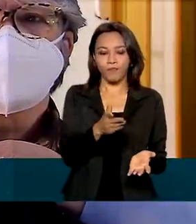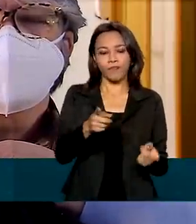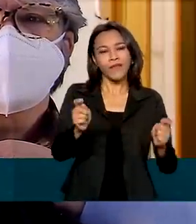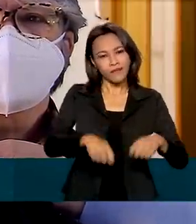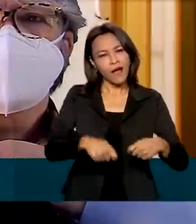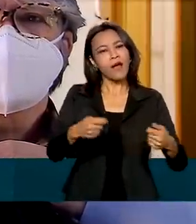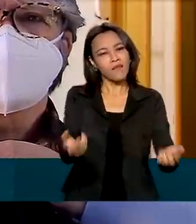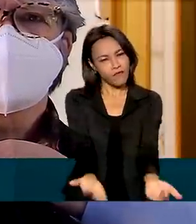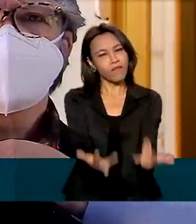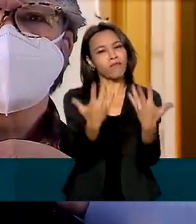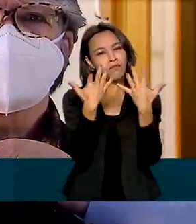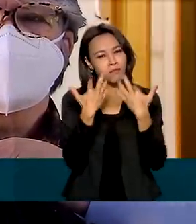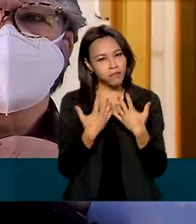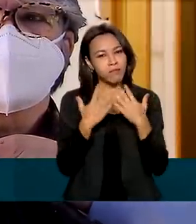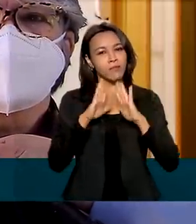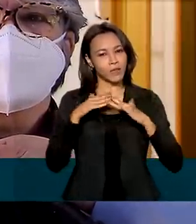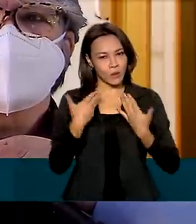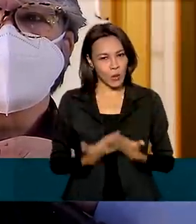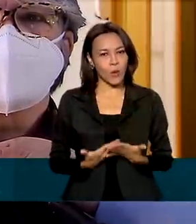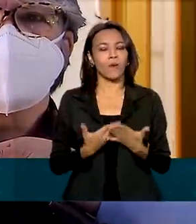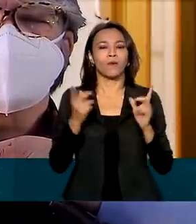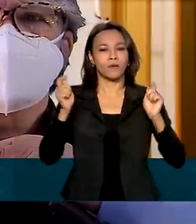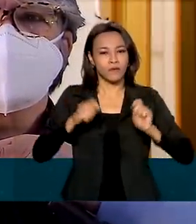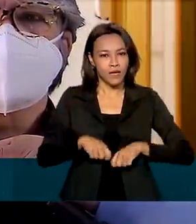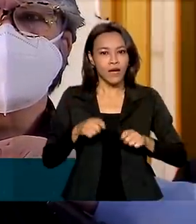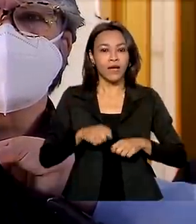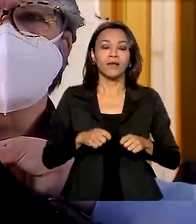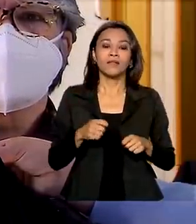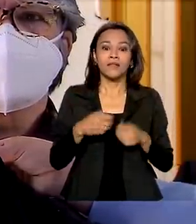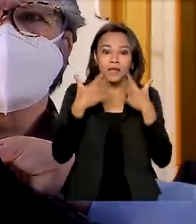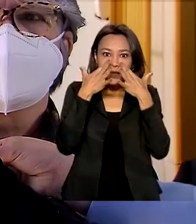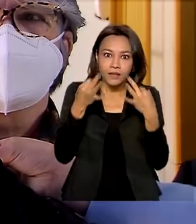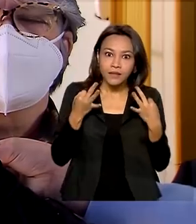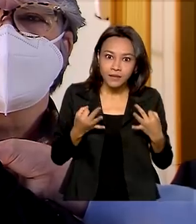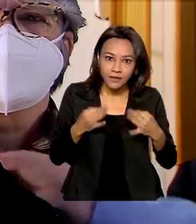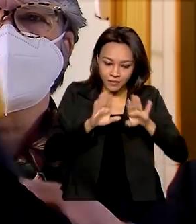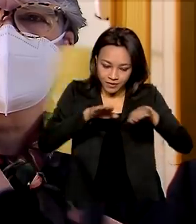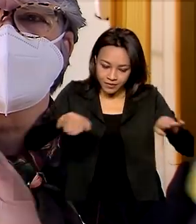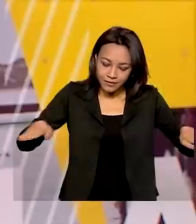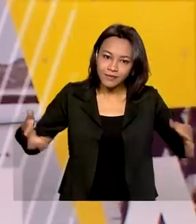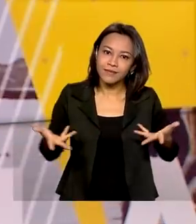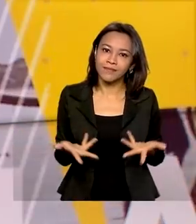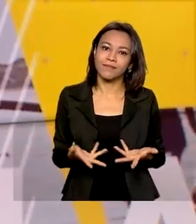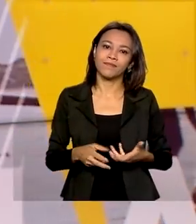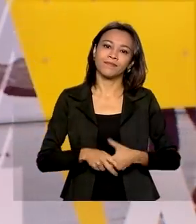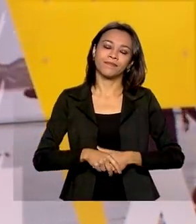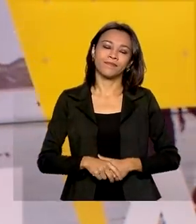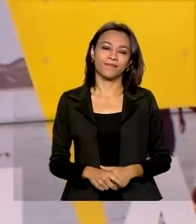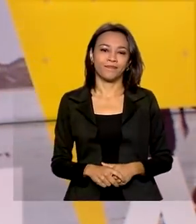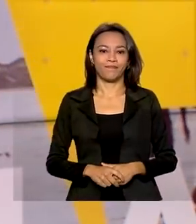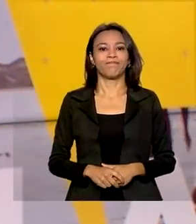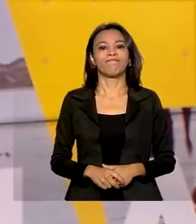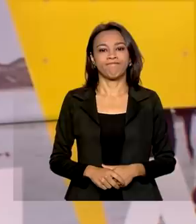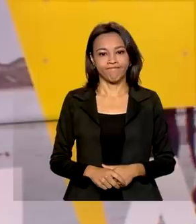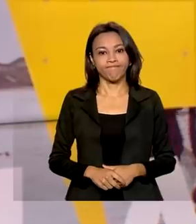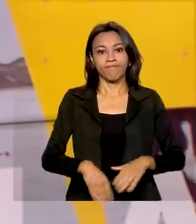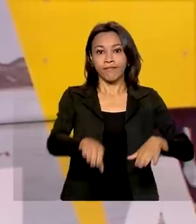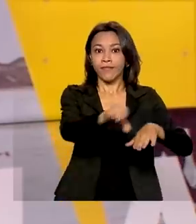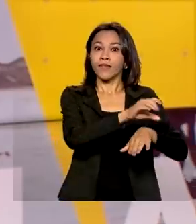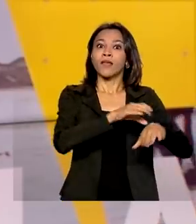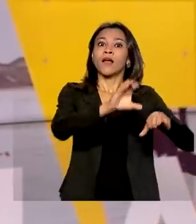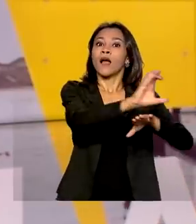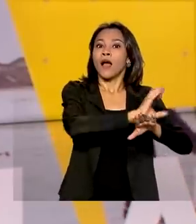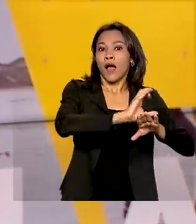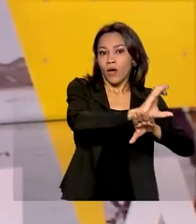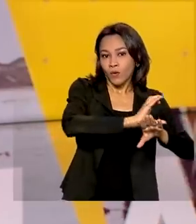considerando a vida e a atenção que a gente pode dar para as nossas crianças. De acordo com a Constituição Federal, a